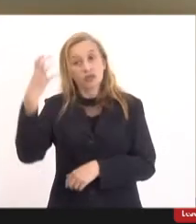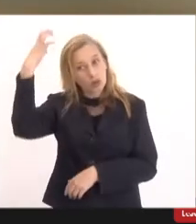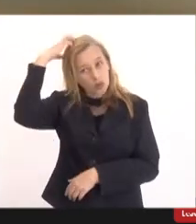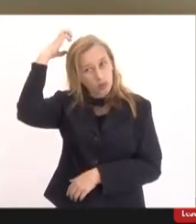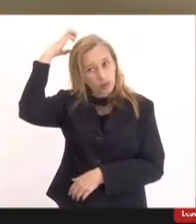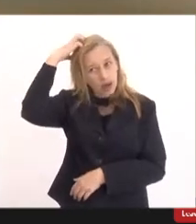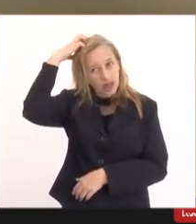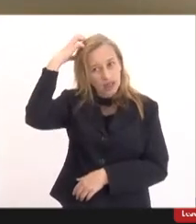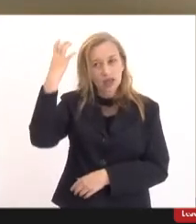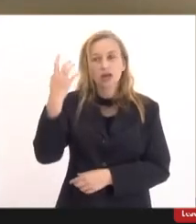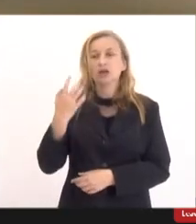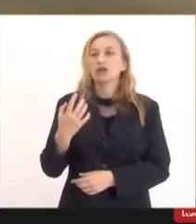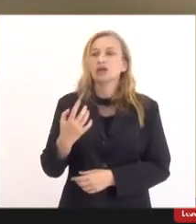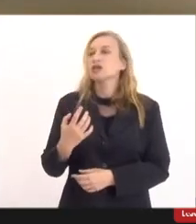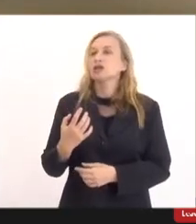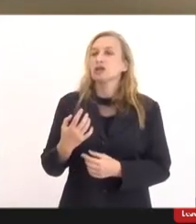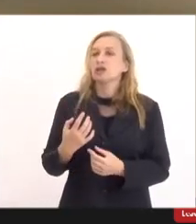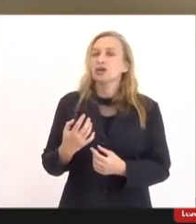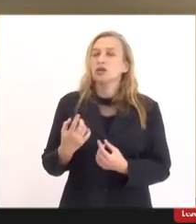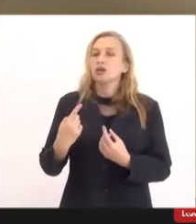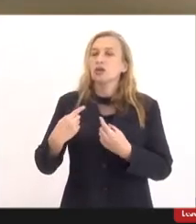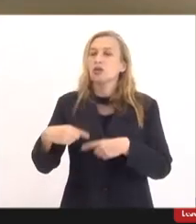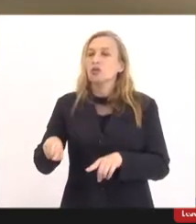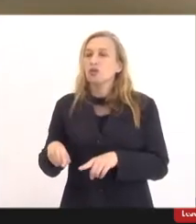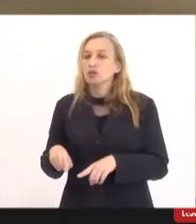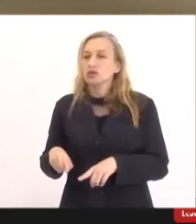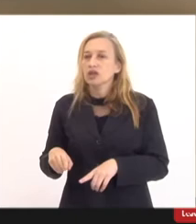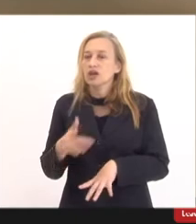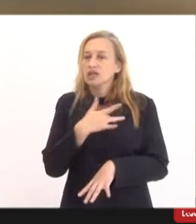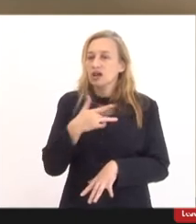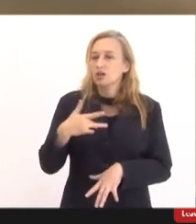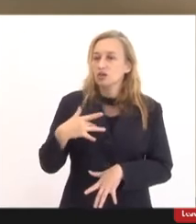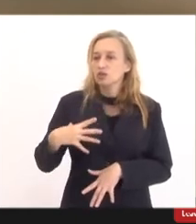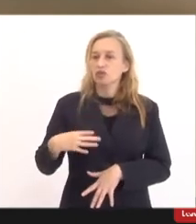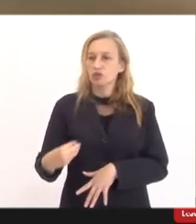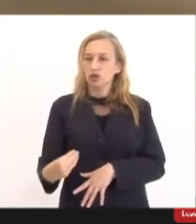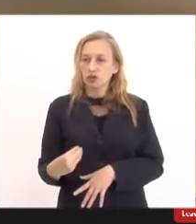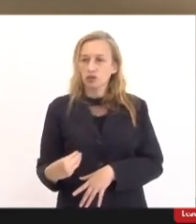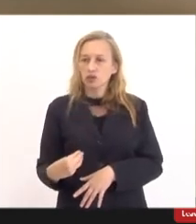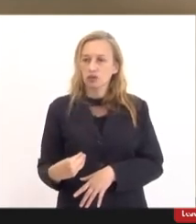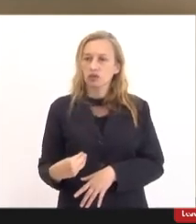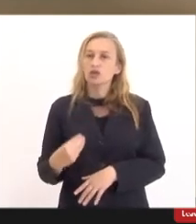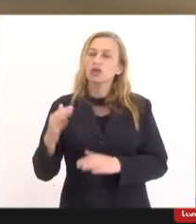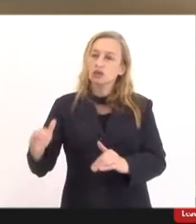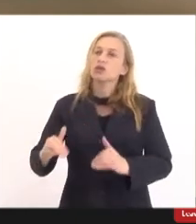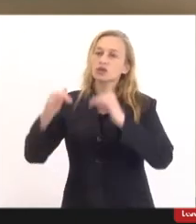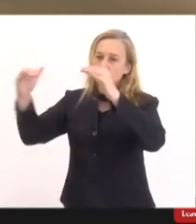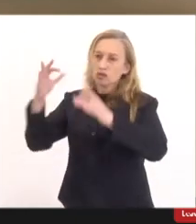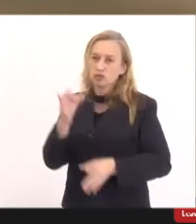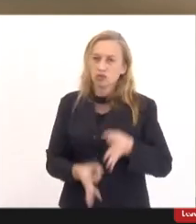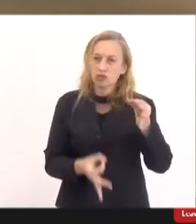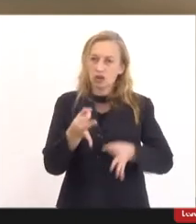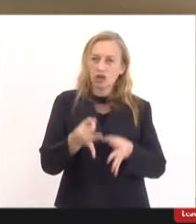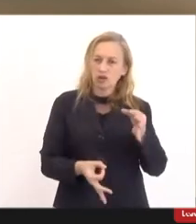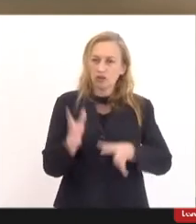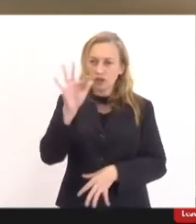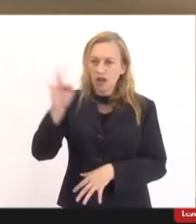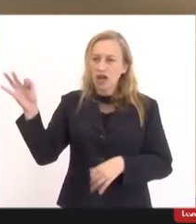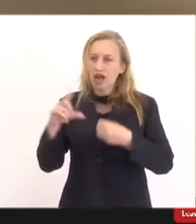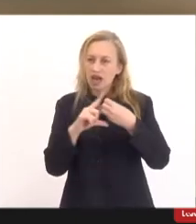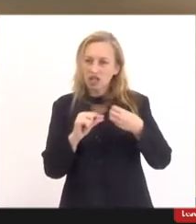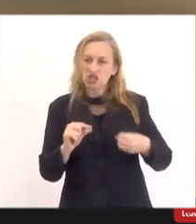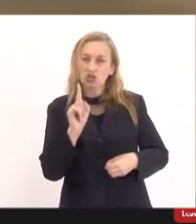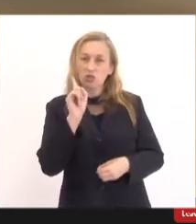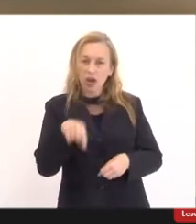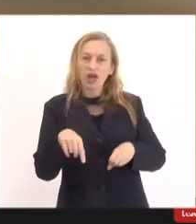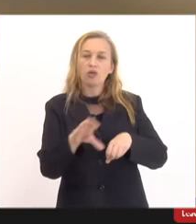aplicar os imunizantes naquela criança. Esse caso chegou ao Supremo Tribunal Federal que decidiu que o artigo é